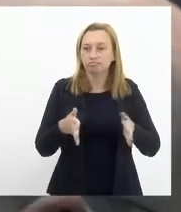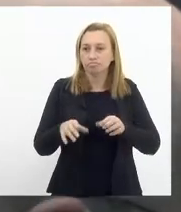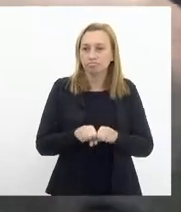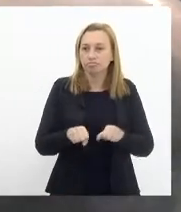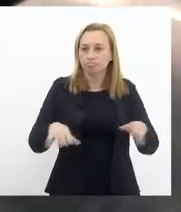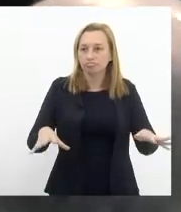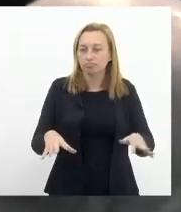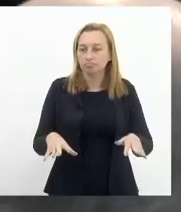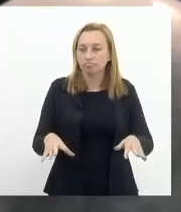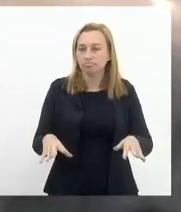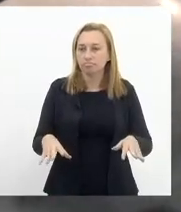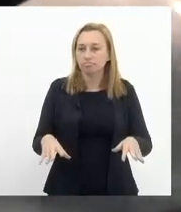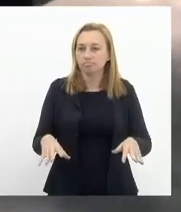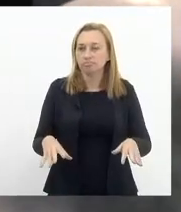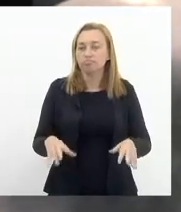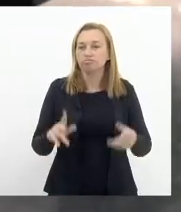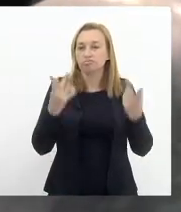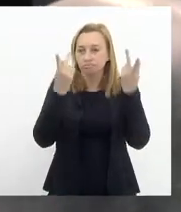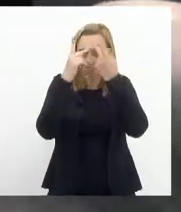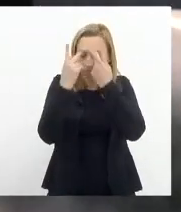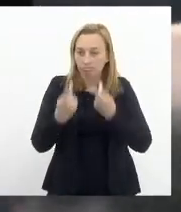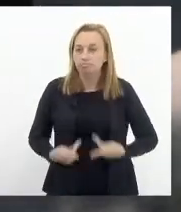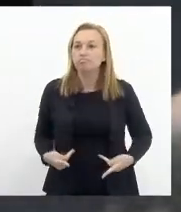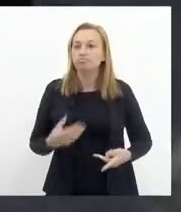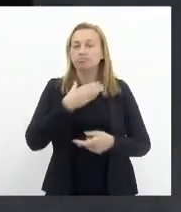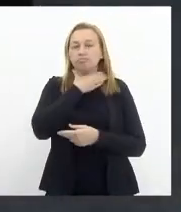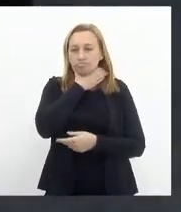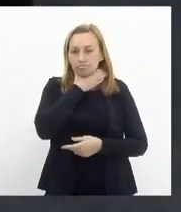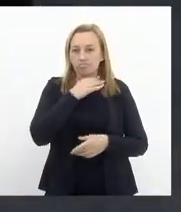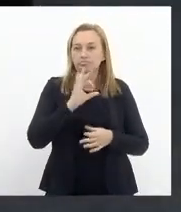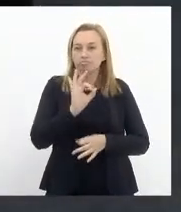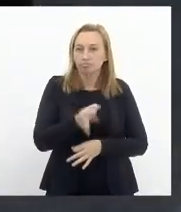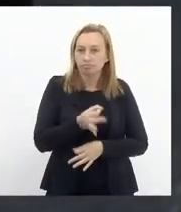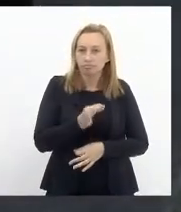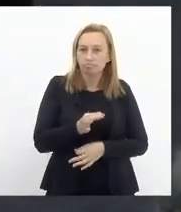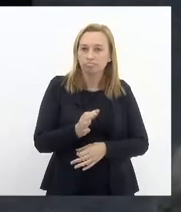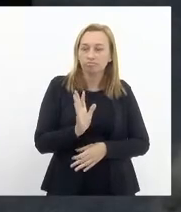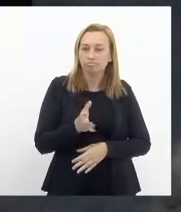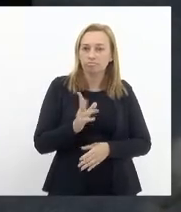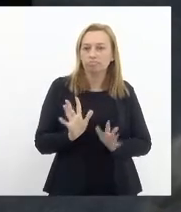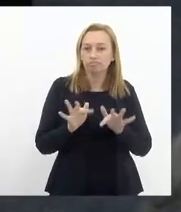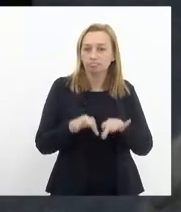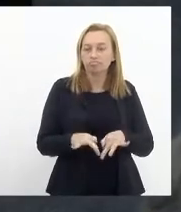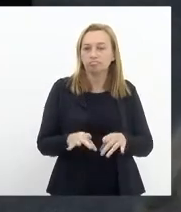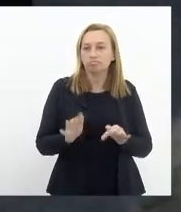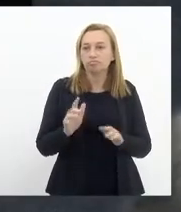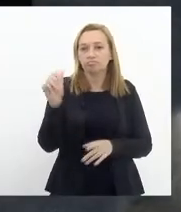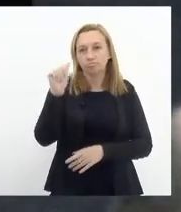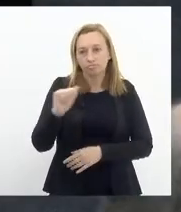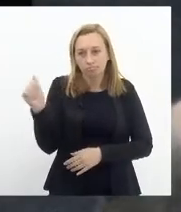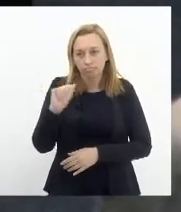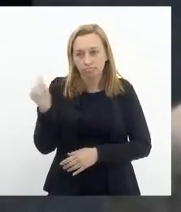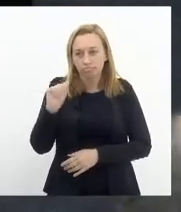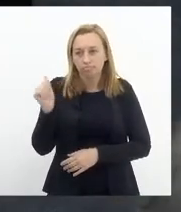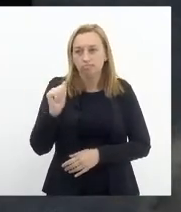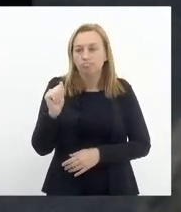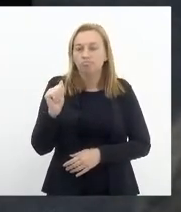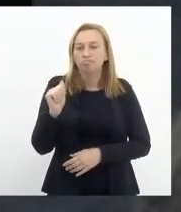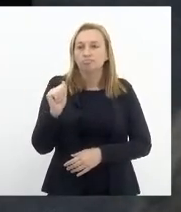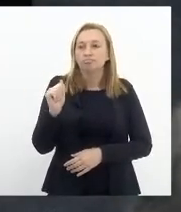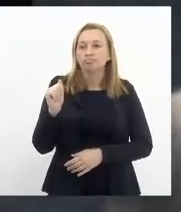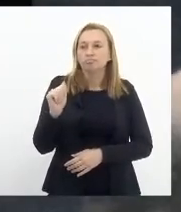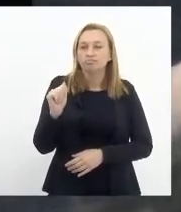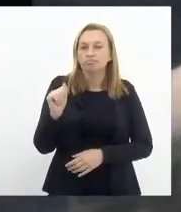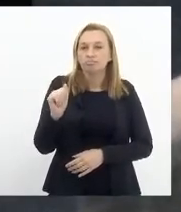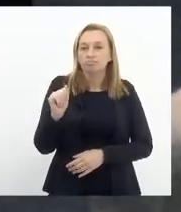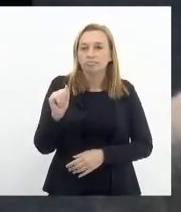pandemia uma crise humanitária importante dizer que estamos já no final de agosto quando esses